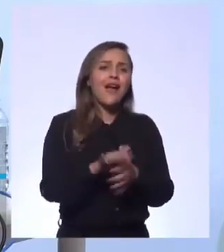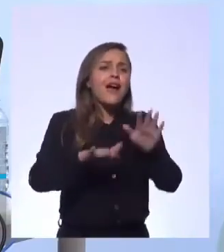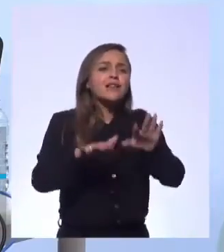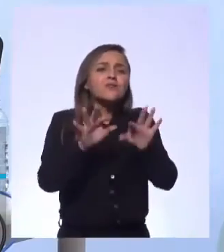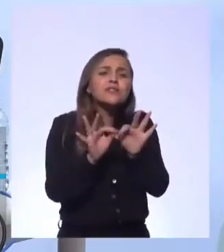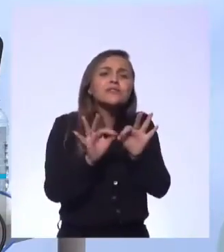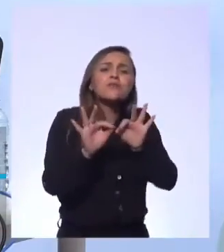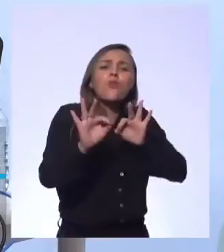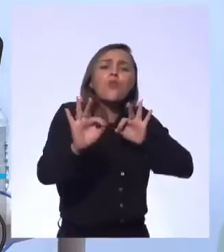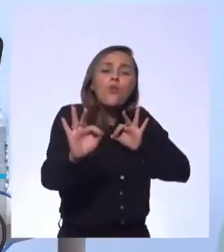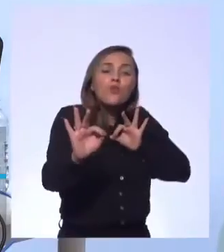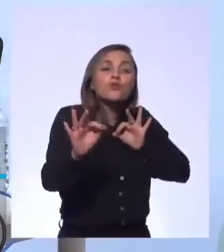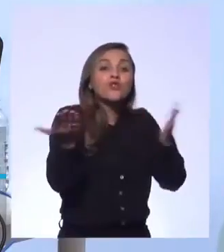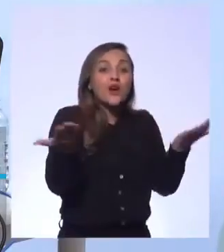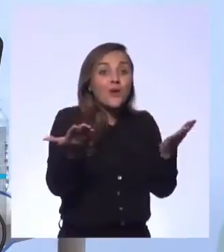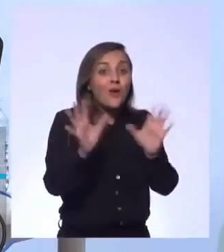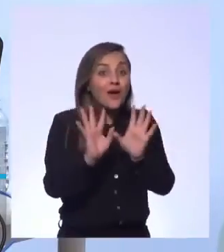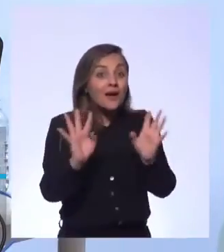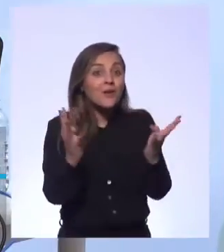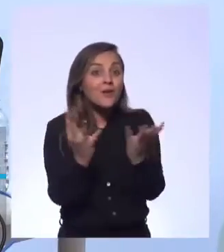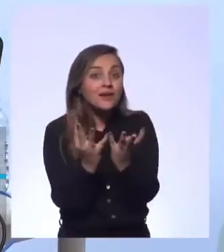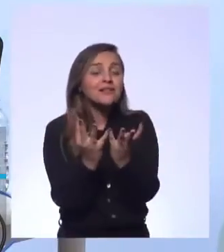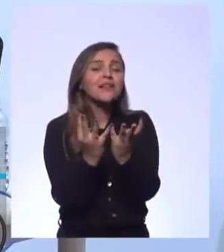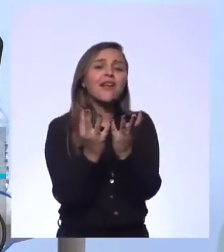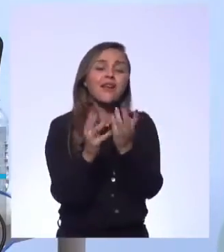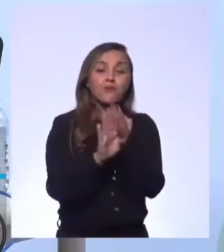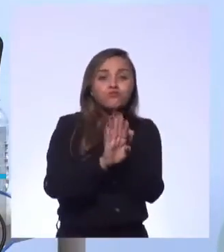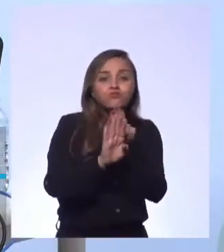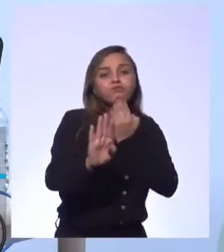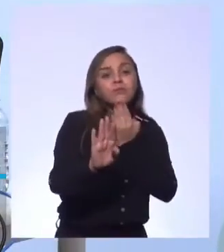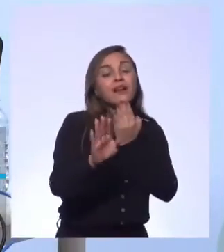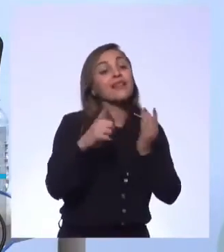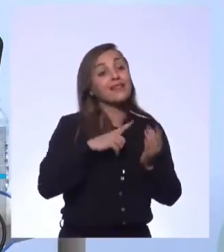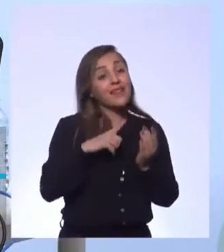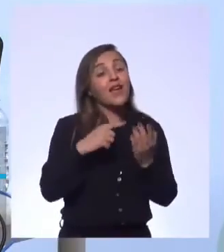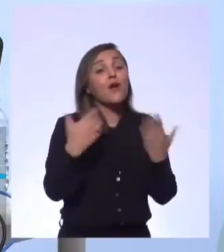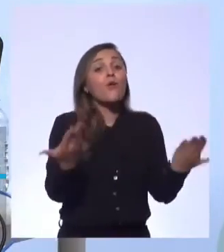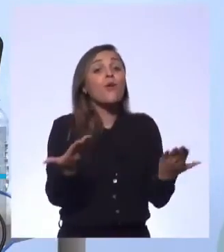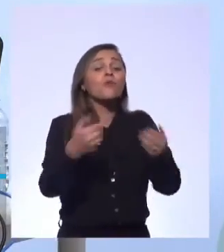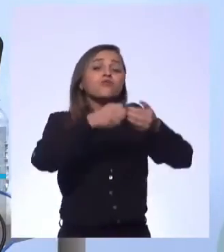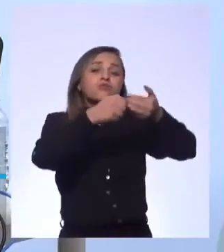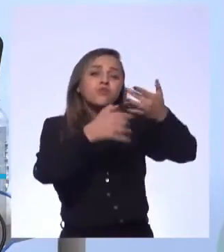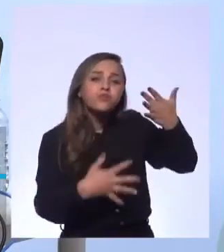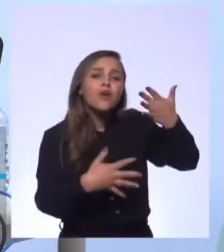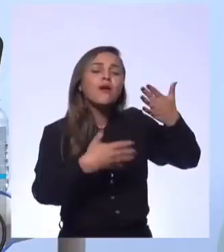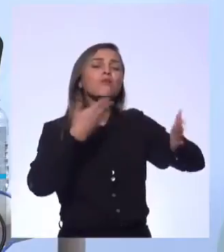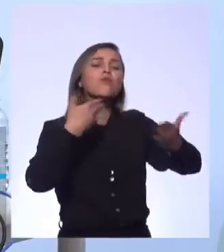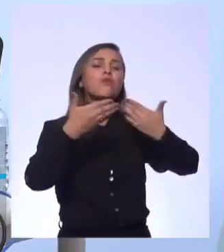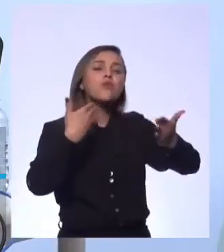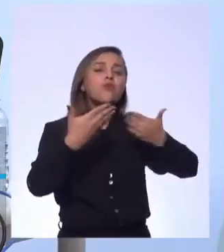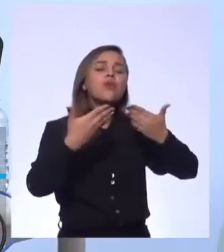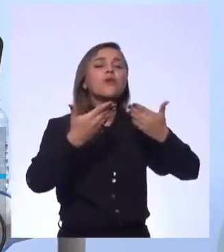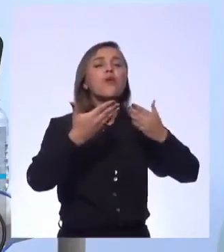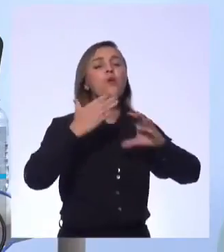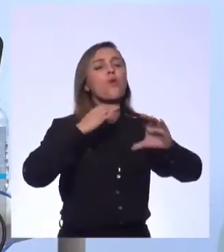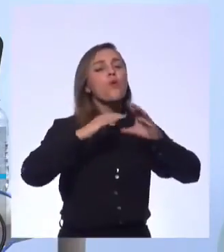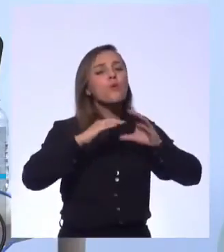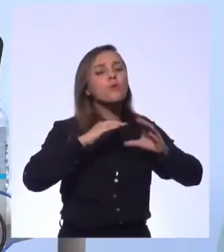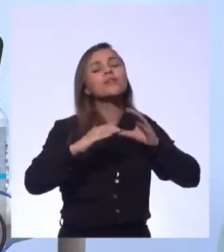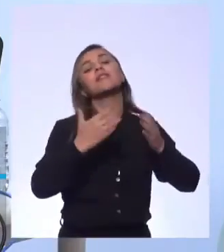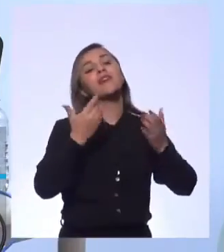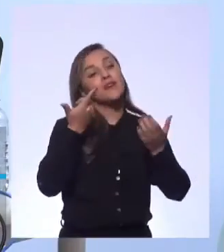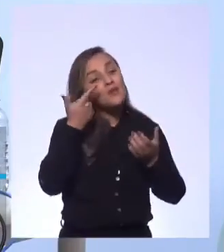mas nesse momento, você tem um chat ali para interagir, você tem as coisas para a gente conversar e muita coisa vai fluindo em cima disso. E só para a gente dar sequência nessa